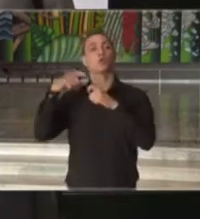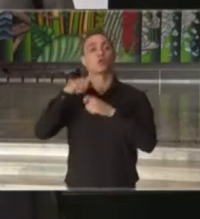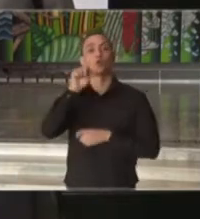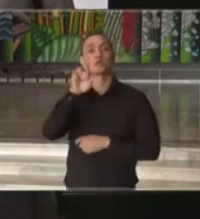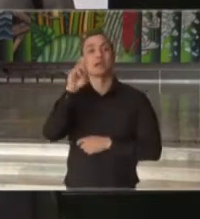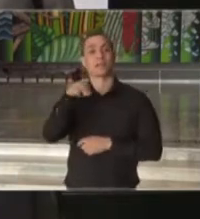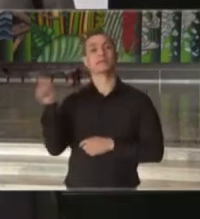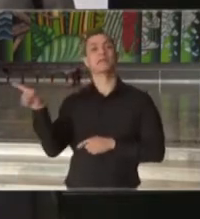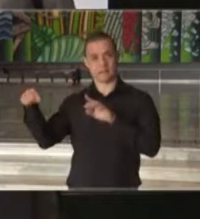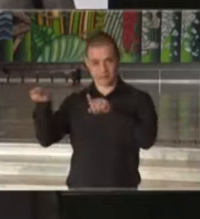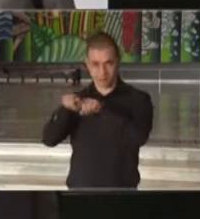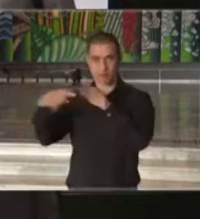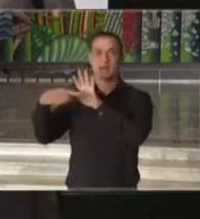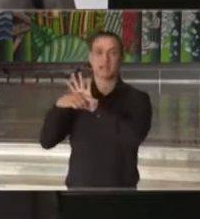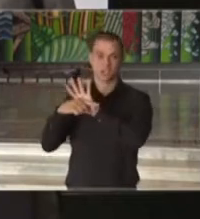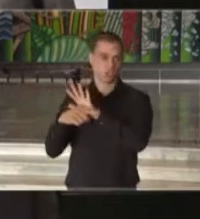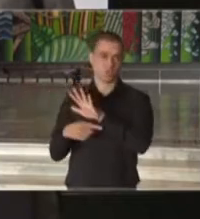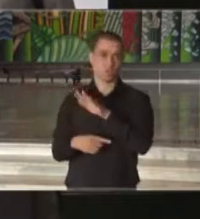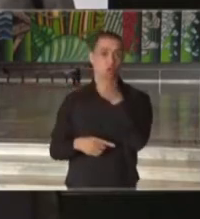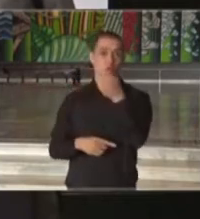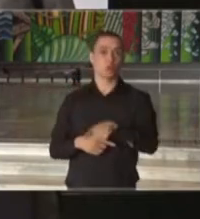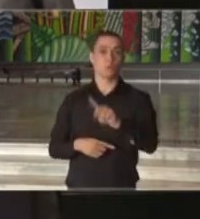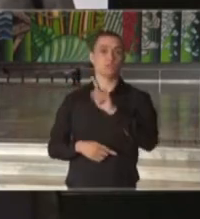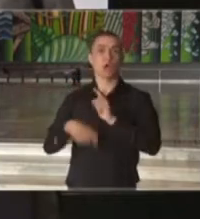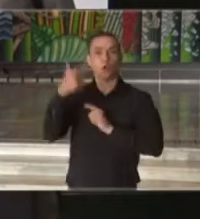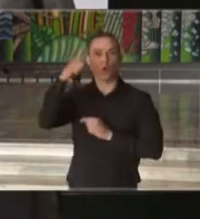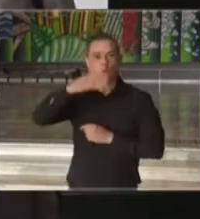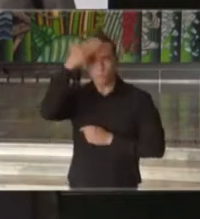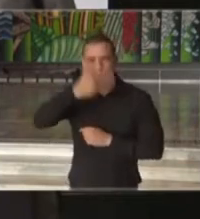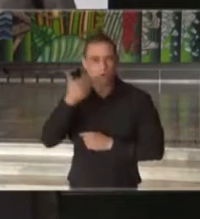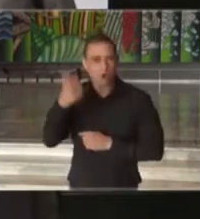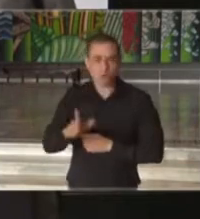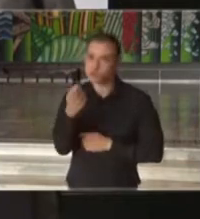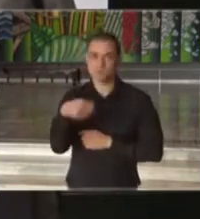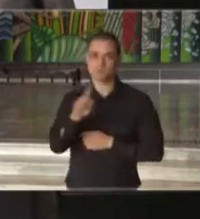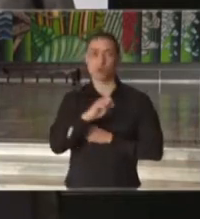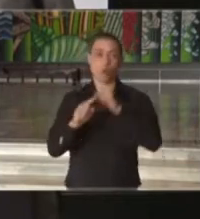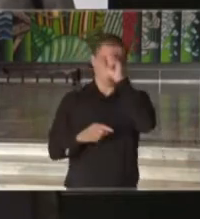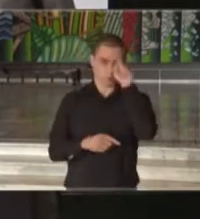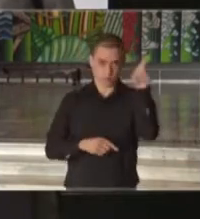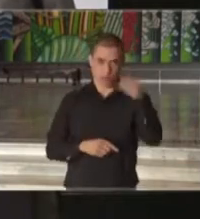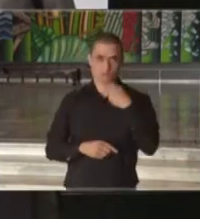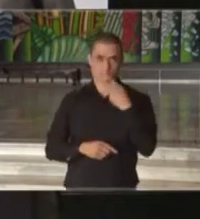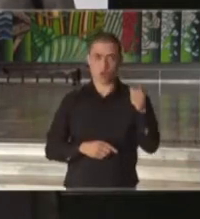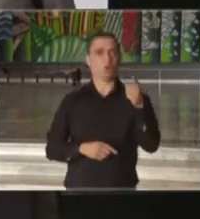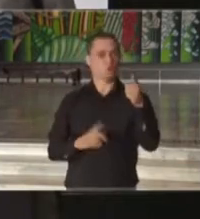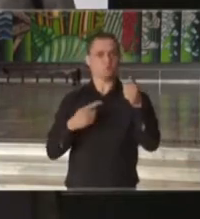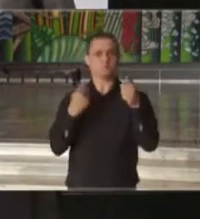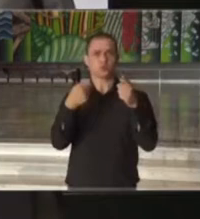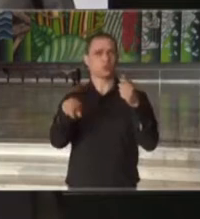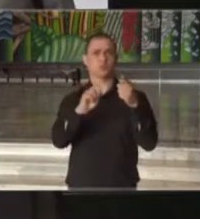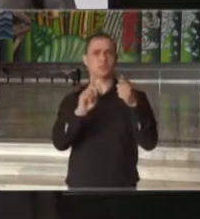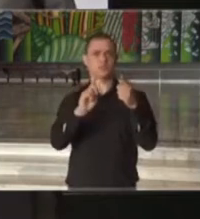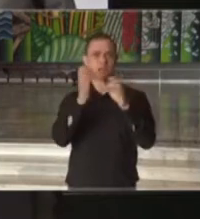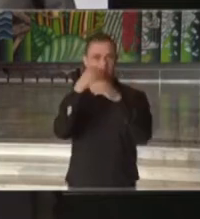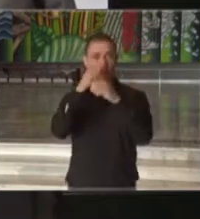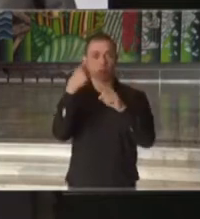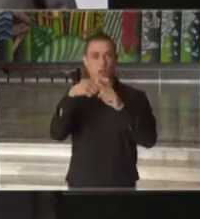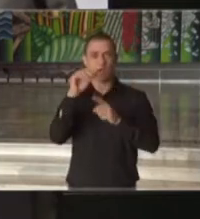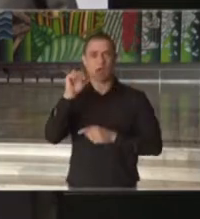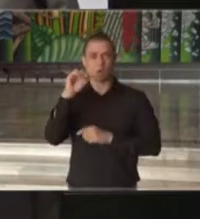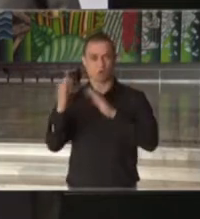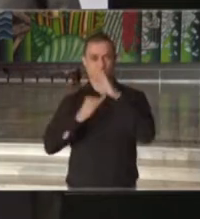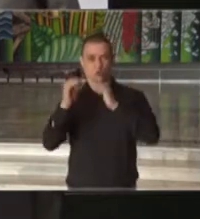Guerma. Não haveria necessidade de contraprova. O hospital Albert Einstein está dispensado pelo Instituto Adolfo Lutz